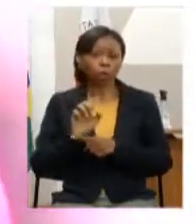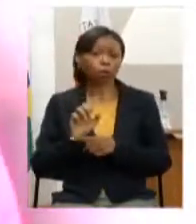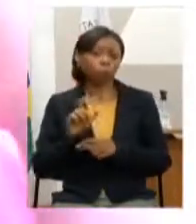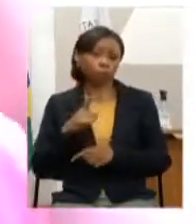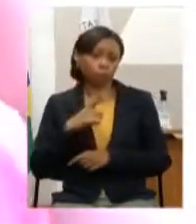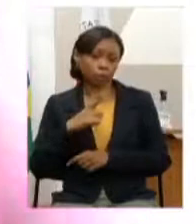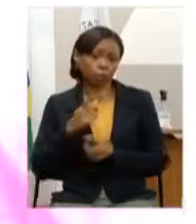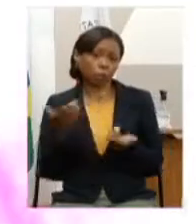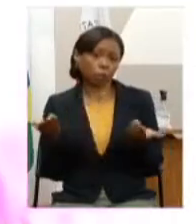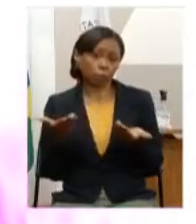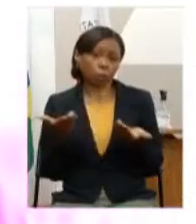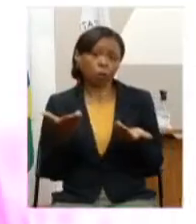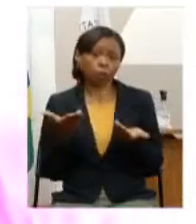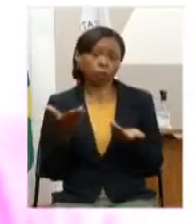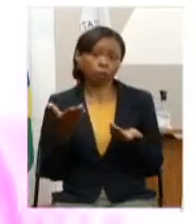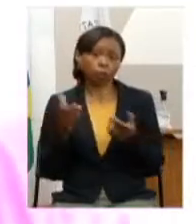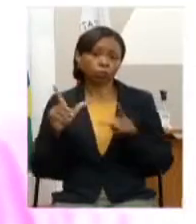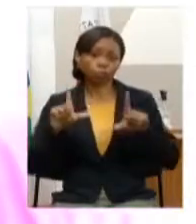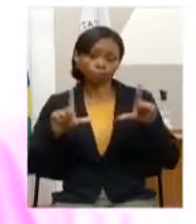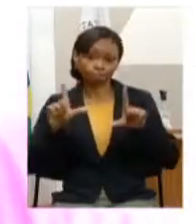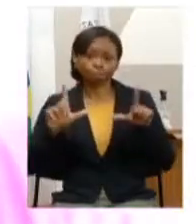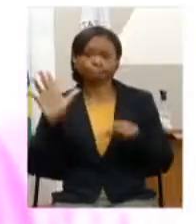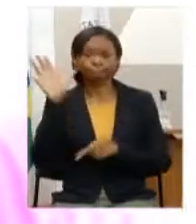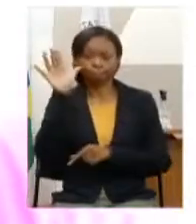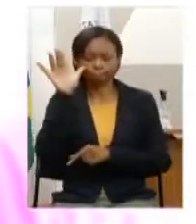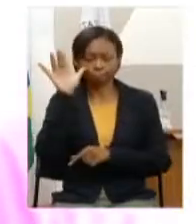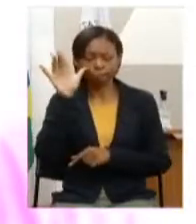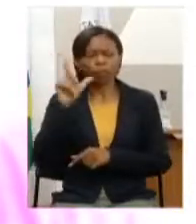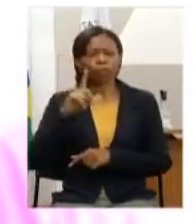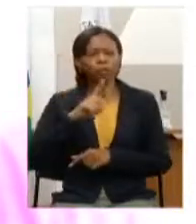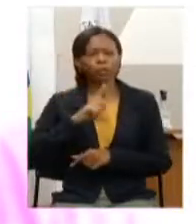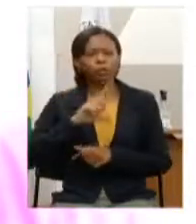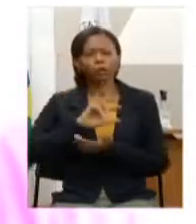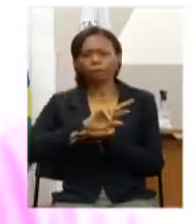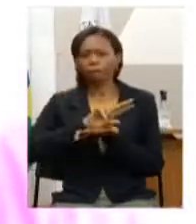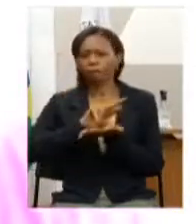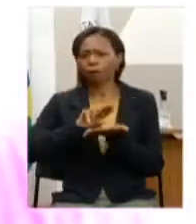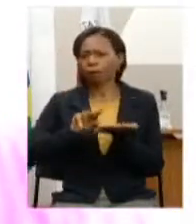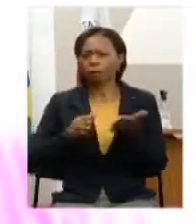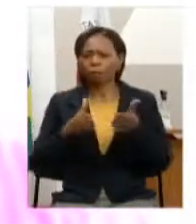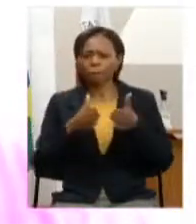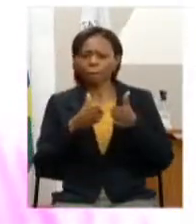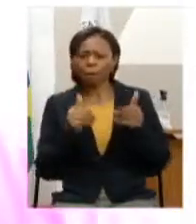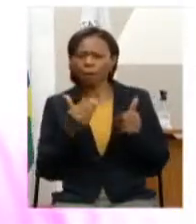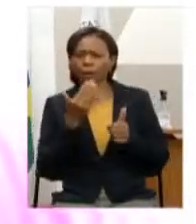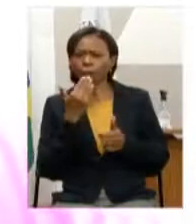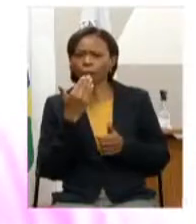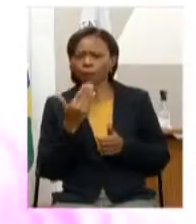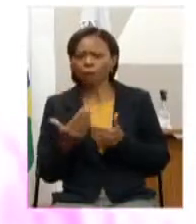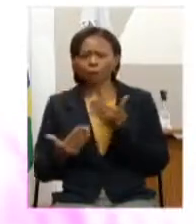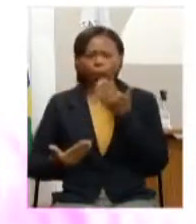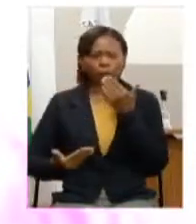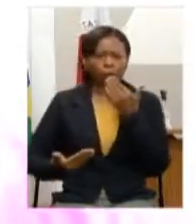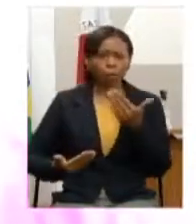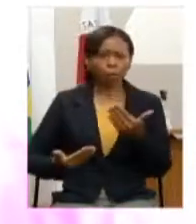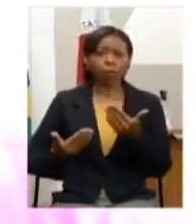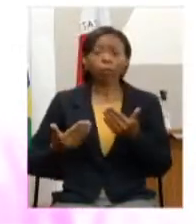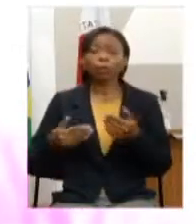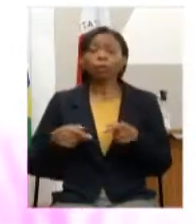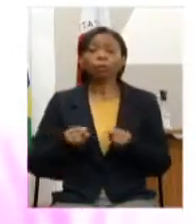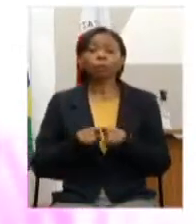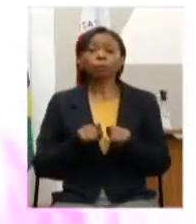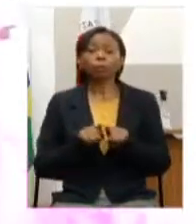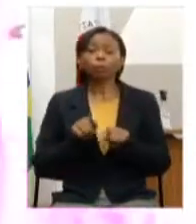a transmissão tem uma série de pedidos aqui inclusive um pedido direcionado a deputada